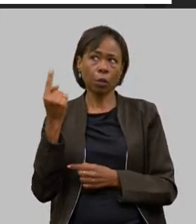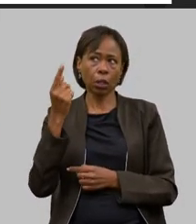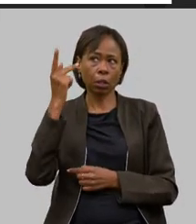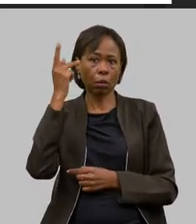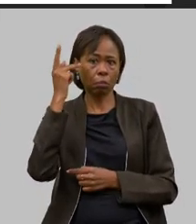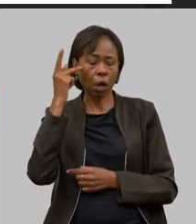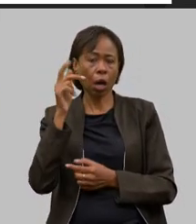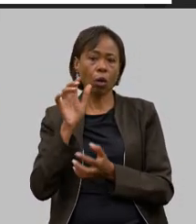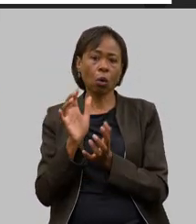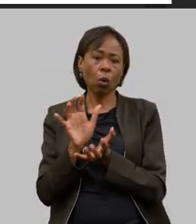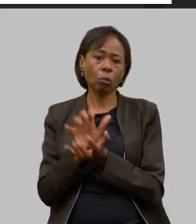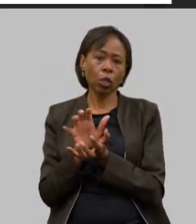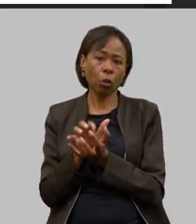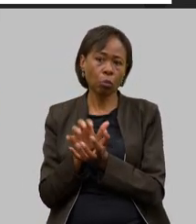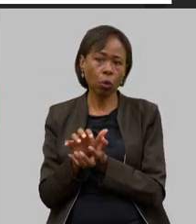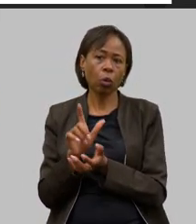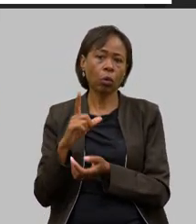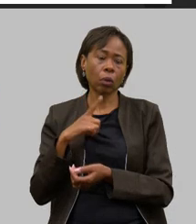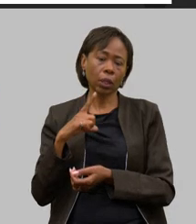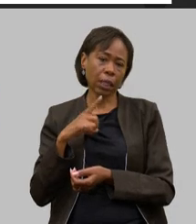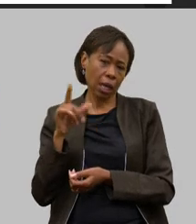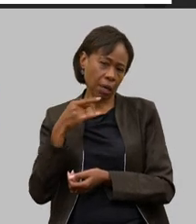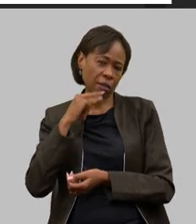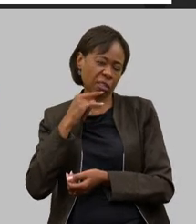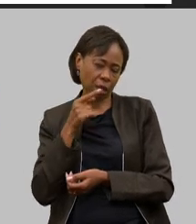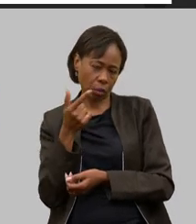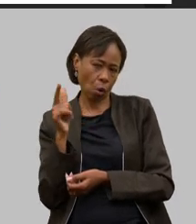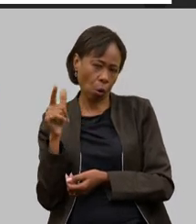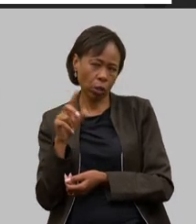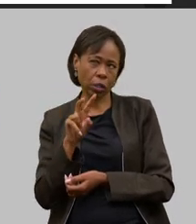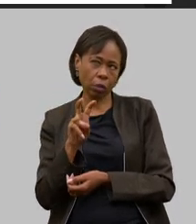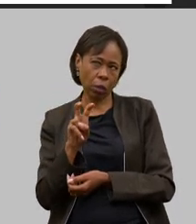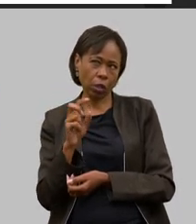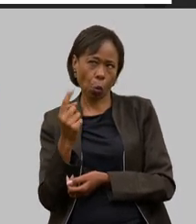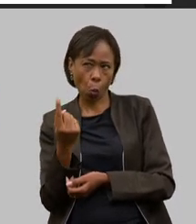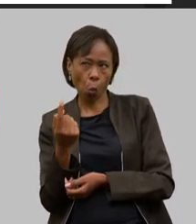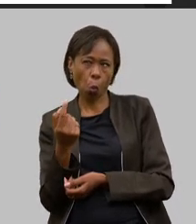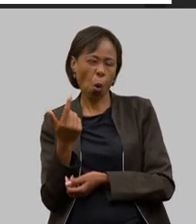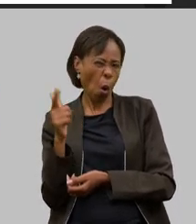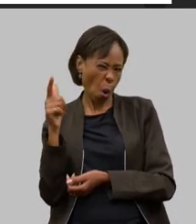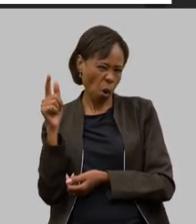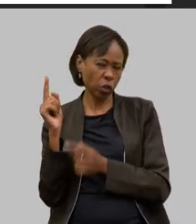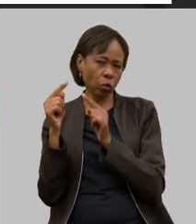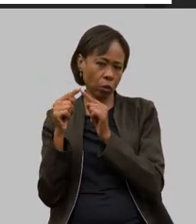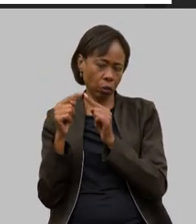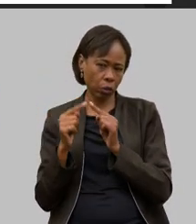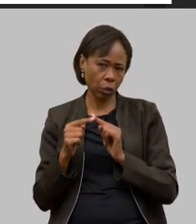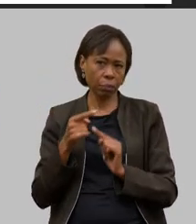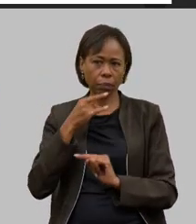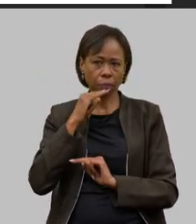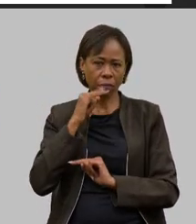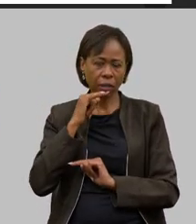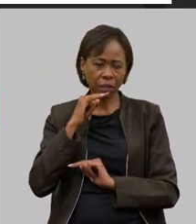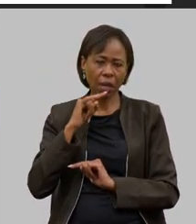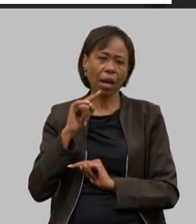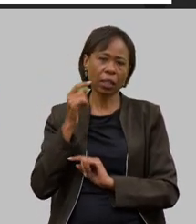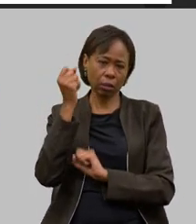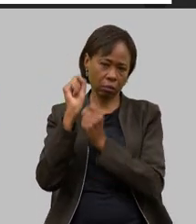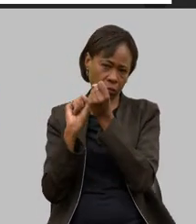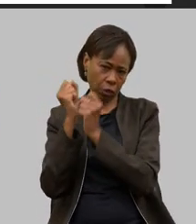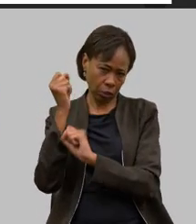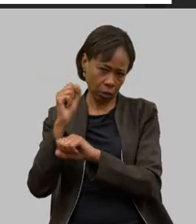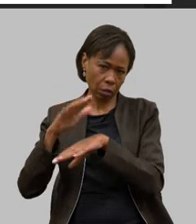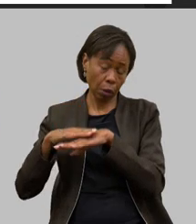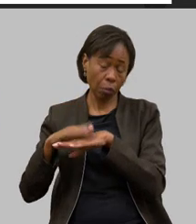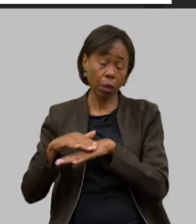vamos concorrer com cachaça de coluna que é a Pirassununga 51 e essas cachaças que são feitas industrialmente